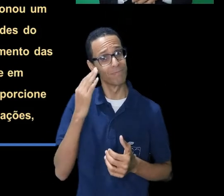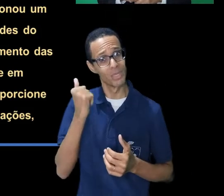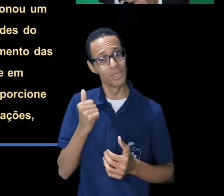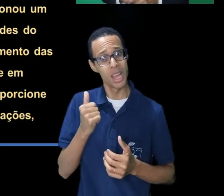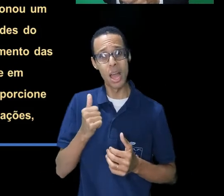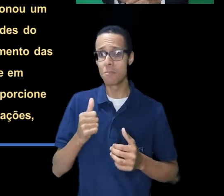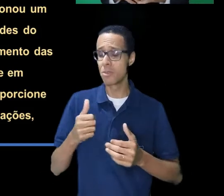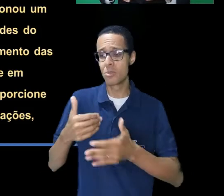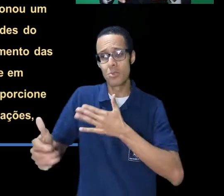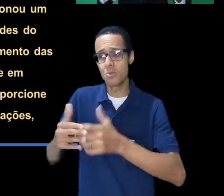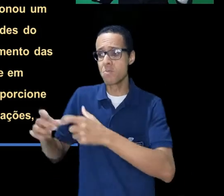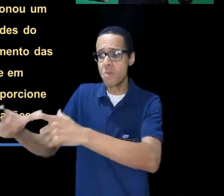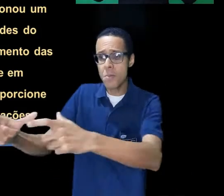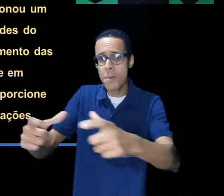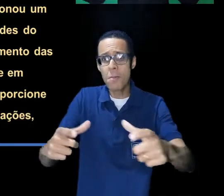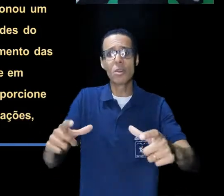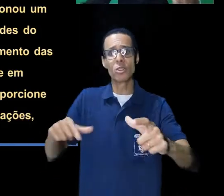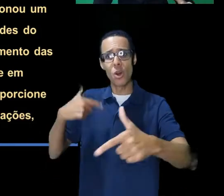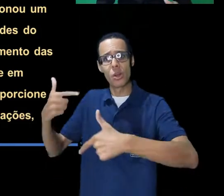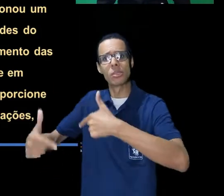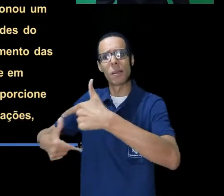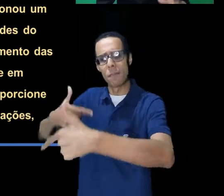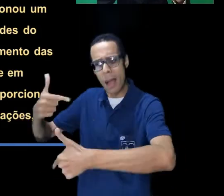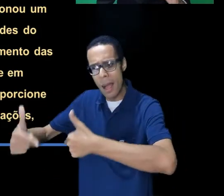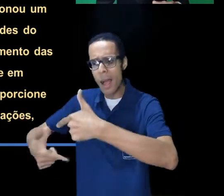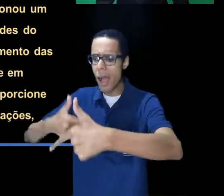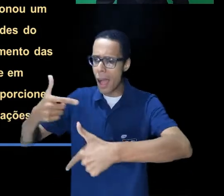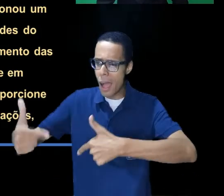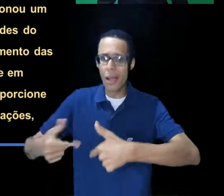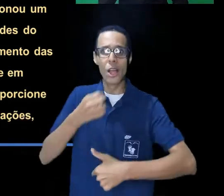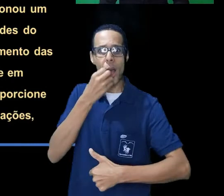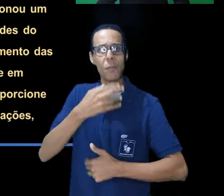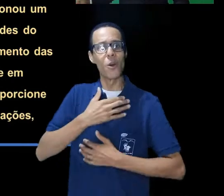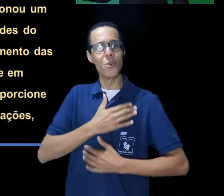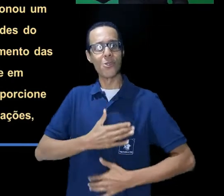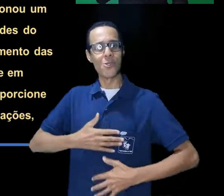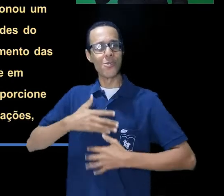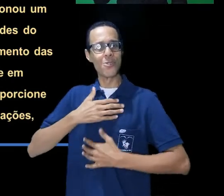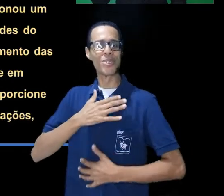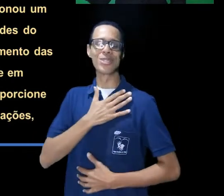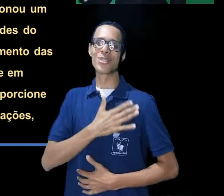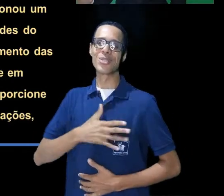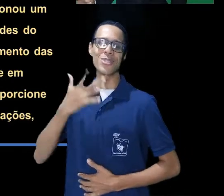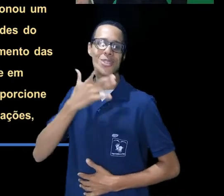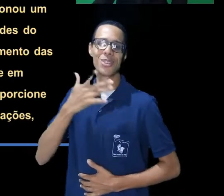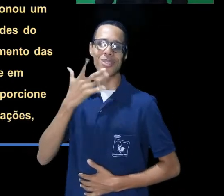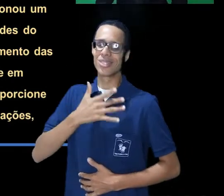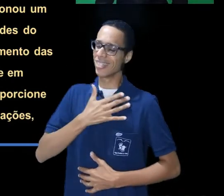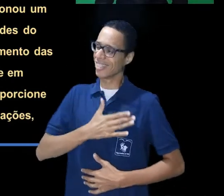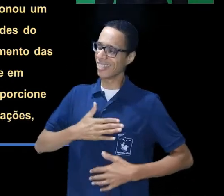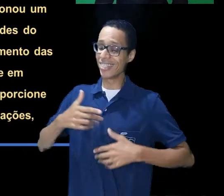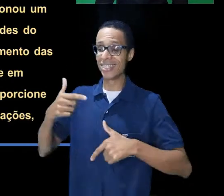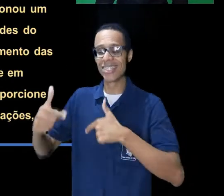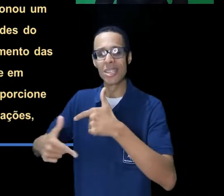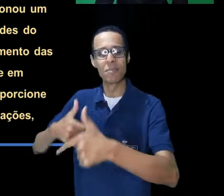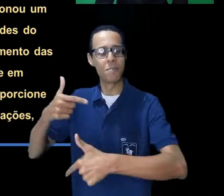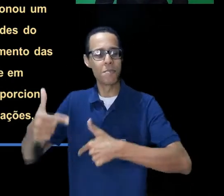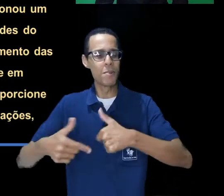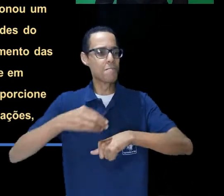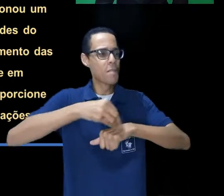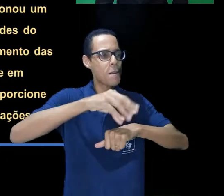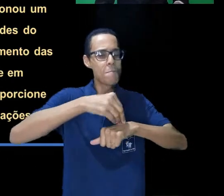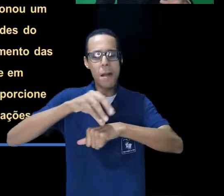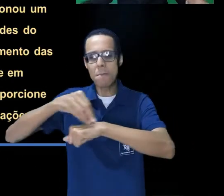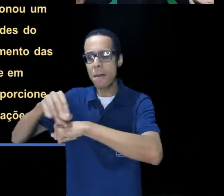Dessa forma, fomentou-se o melhor rendimento das atividades e o crescimento profissional de cada um.